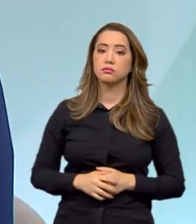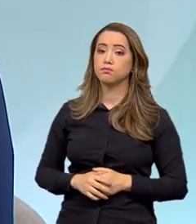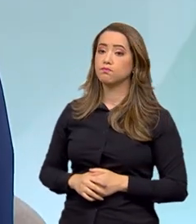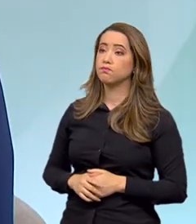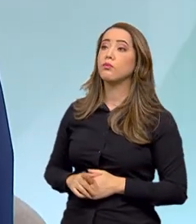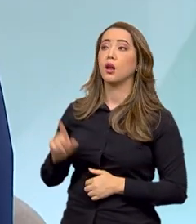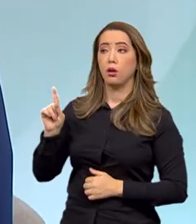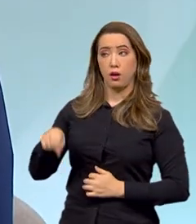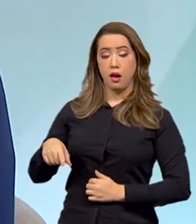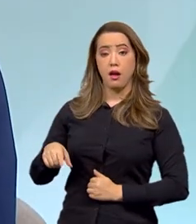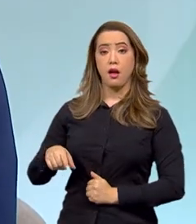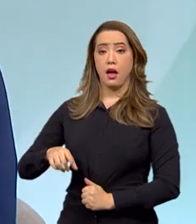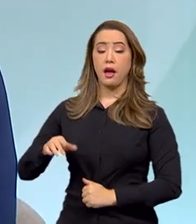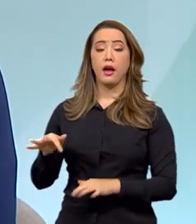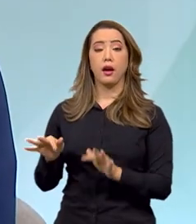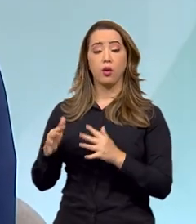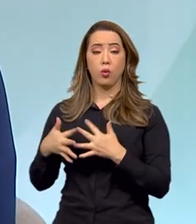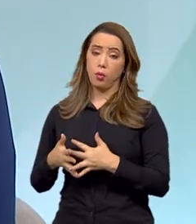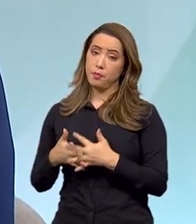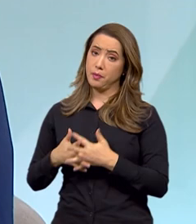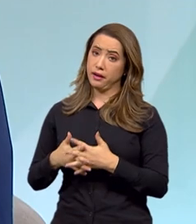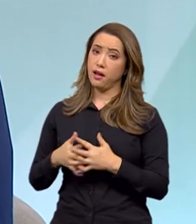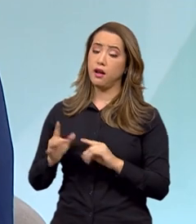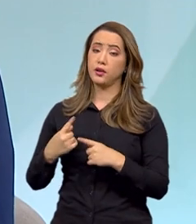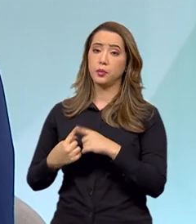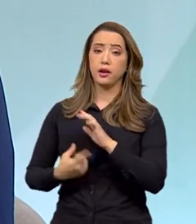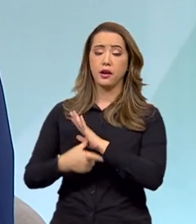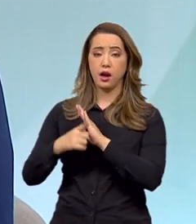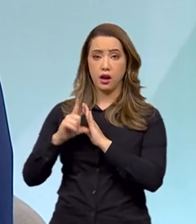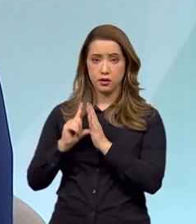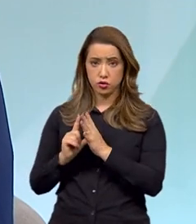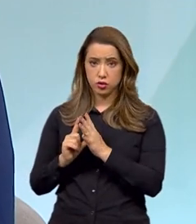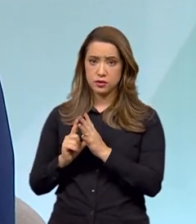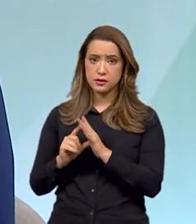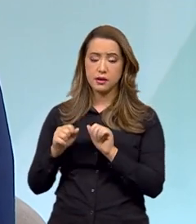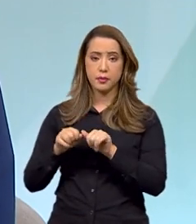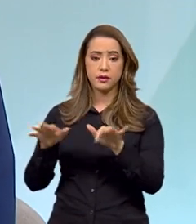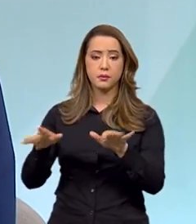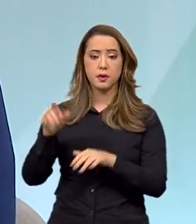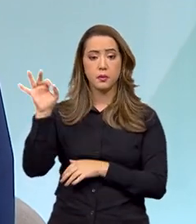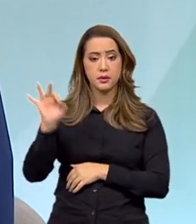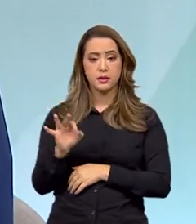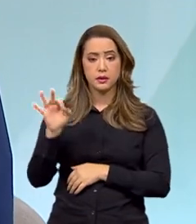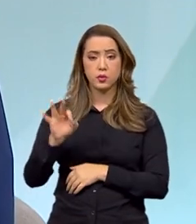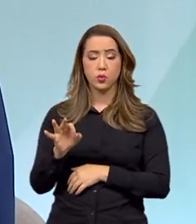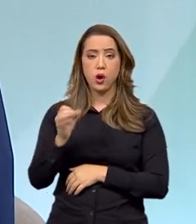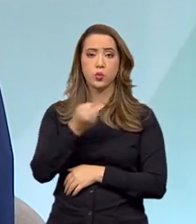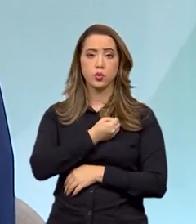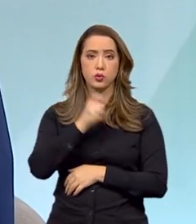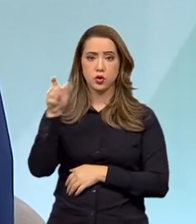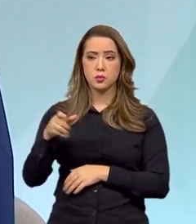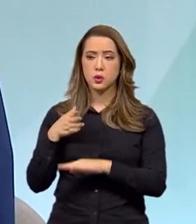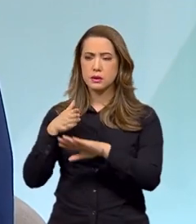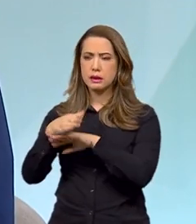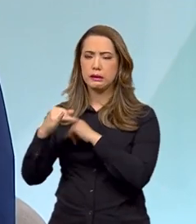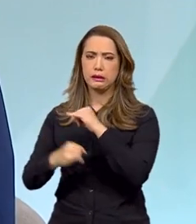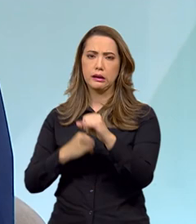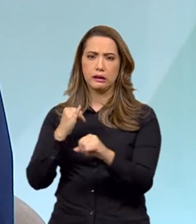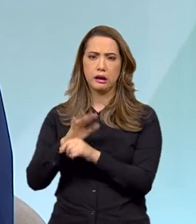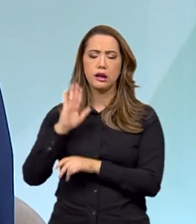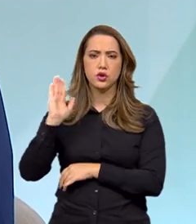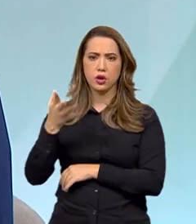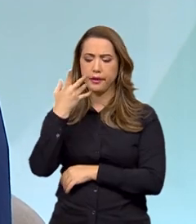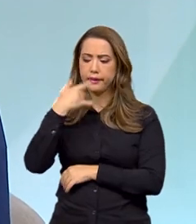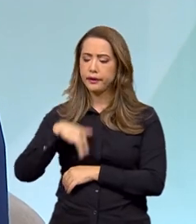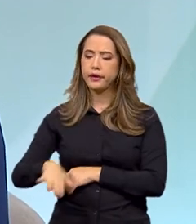porque mesmo antes da pandemia, o percentual significativo das pessoas que acessam a internet já eram